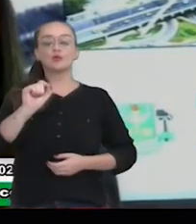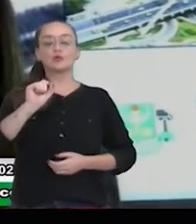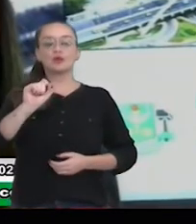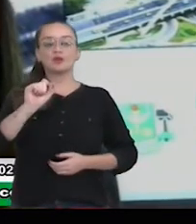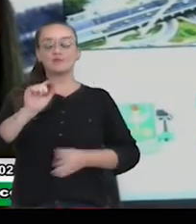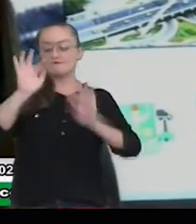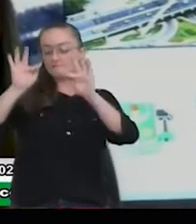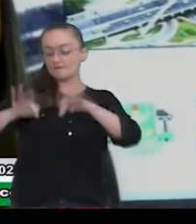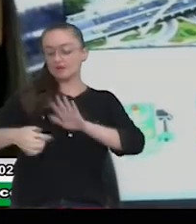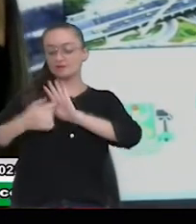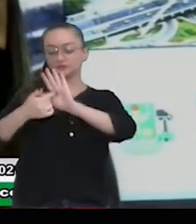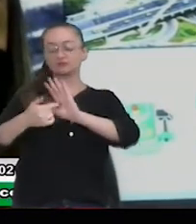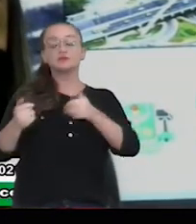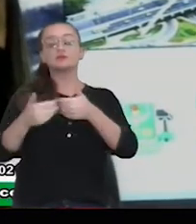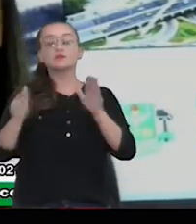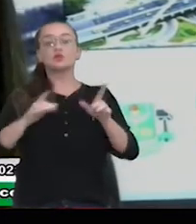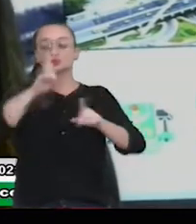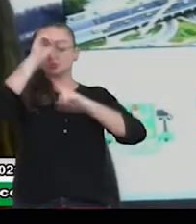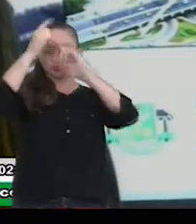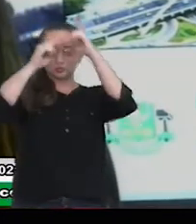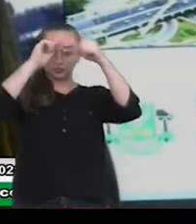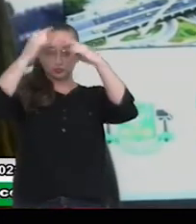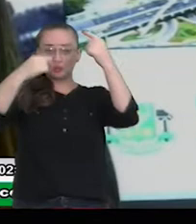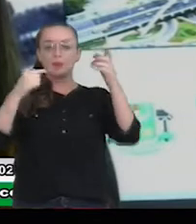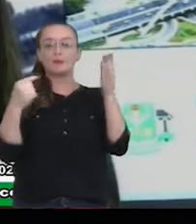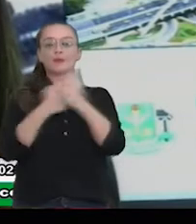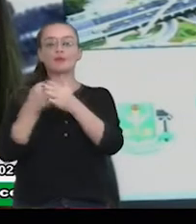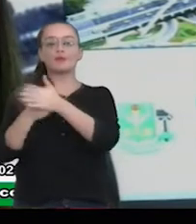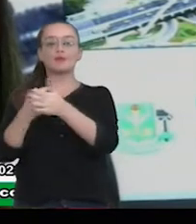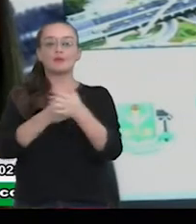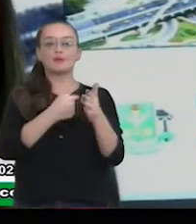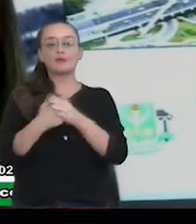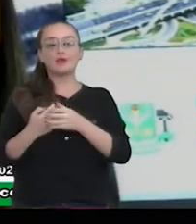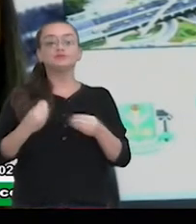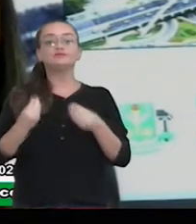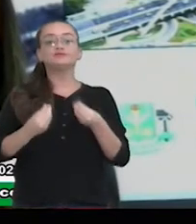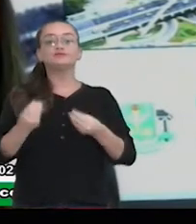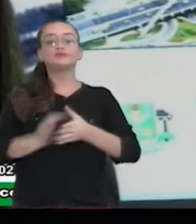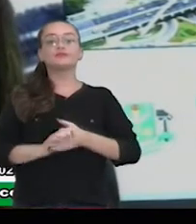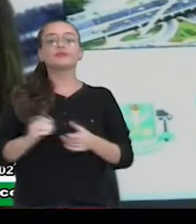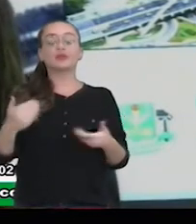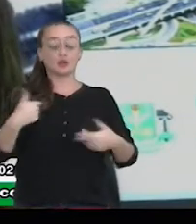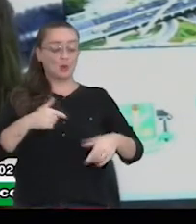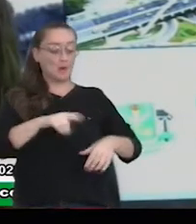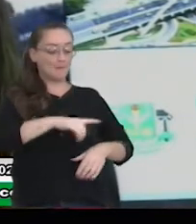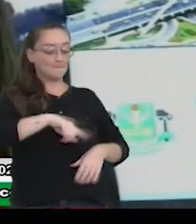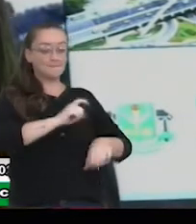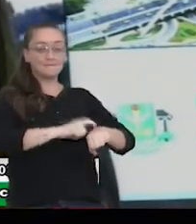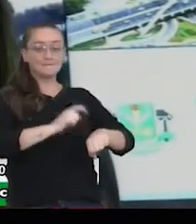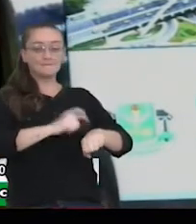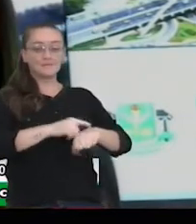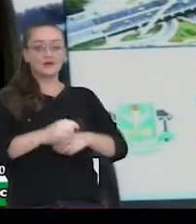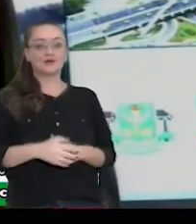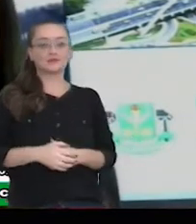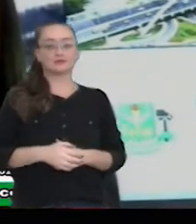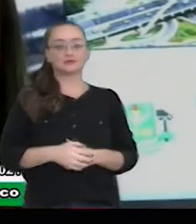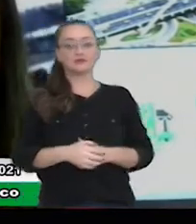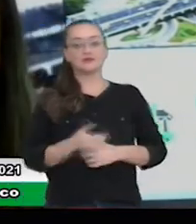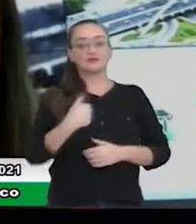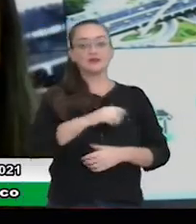apresentação, nós abriremos para dúvidas, para questionamentos, e que a gente possa usar esse espaço para fazer sempre debates